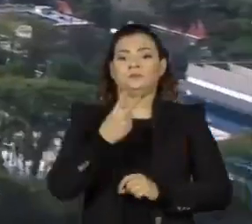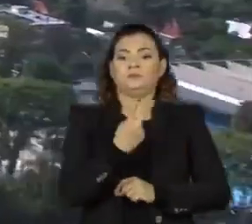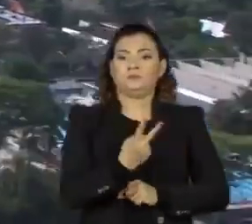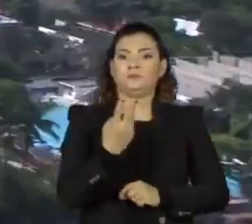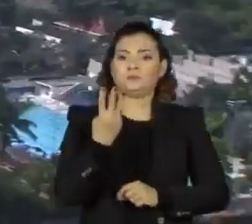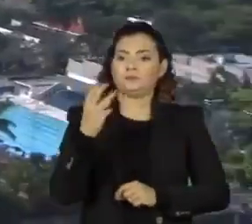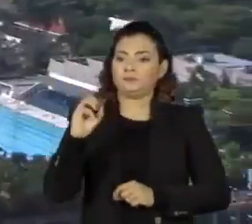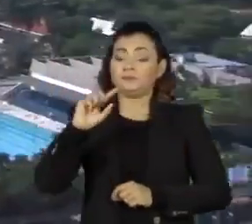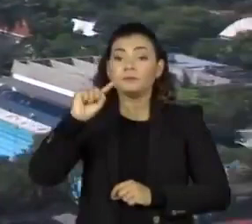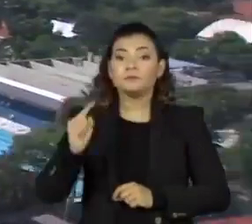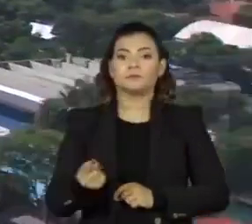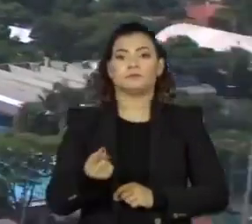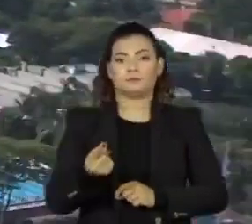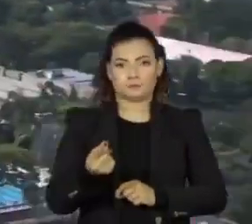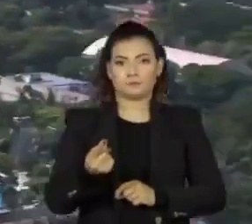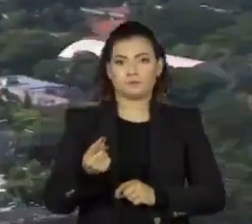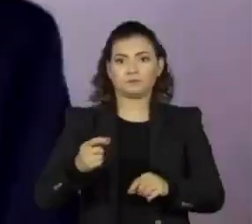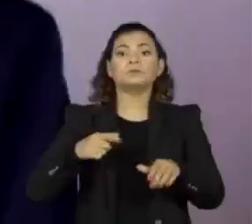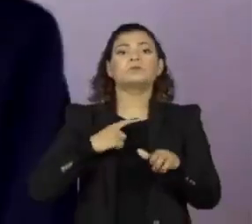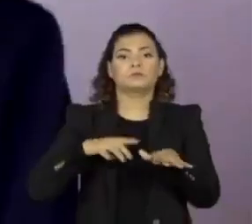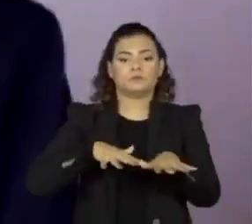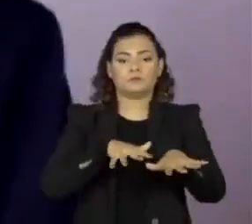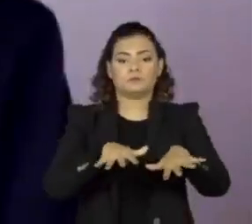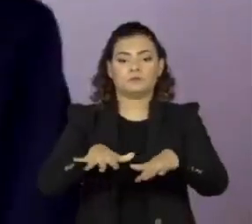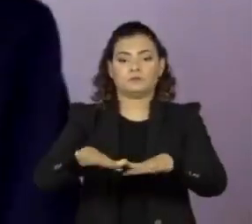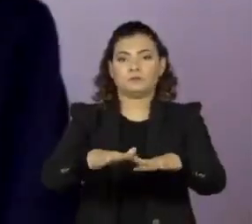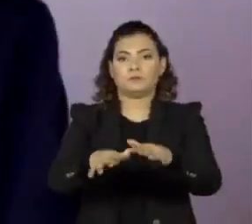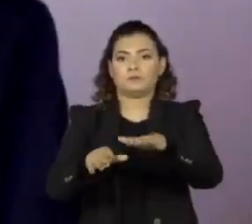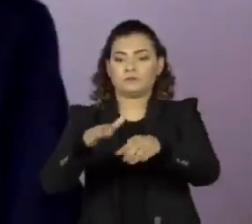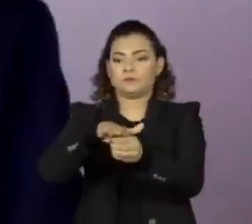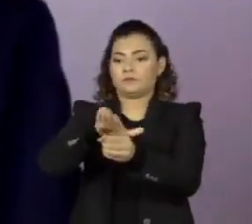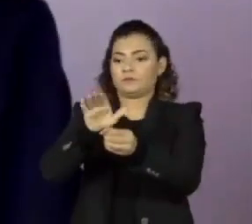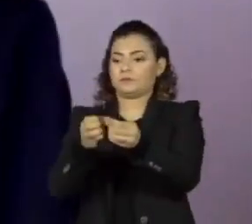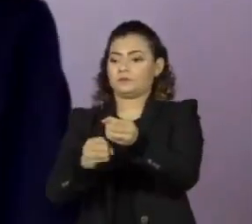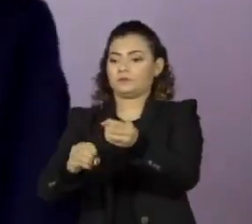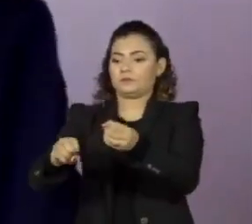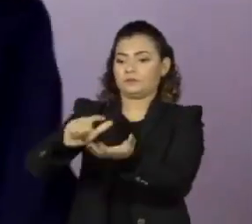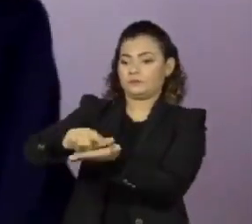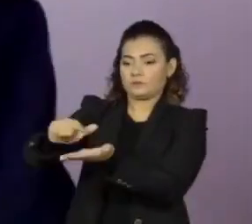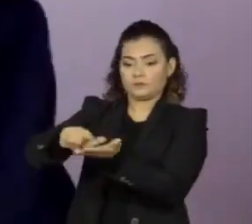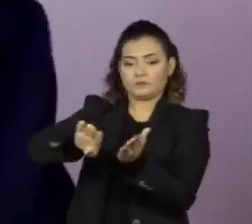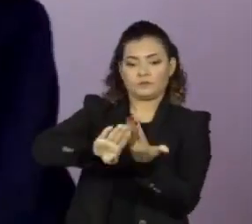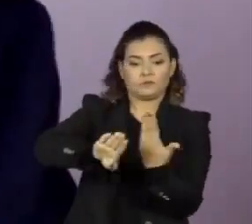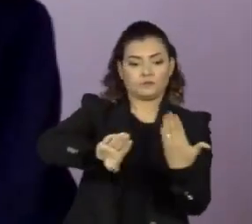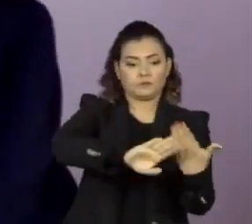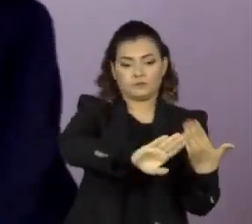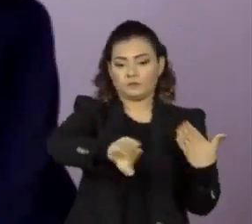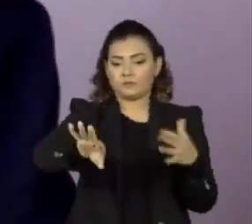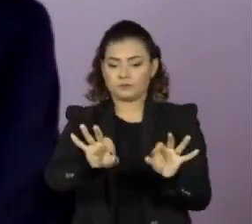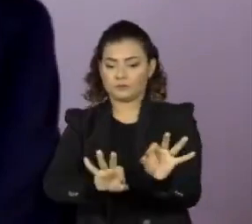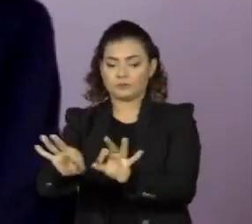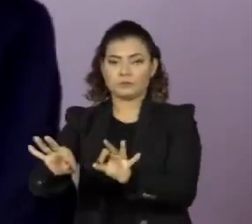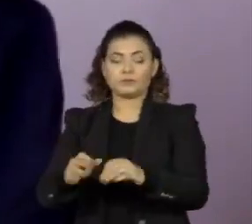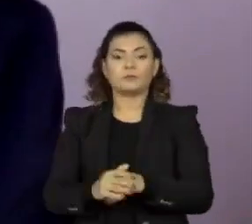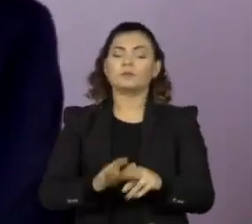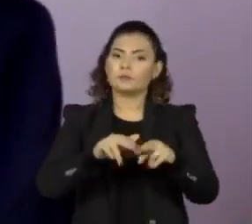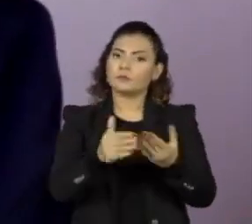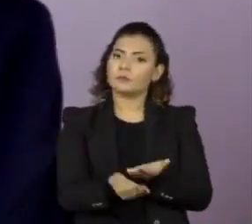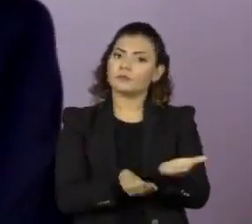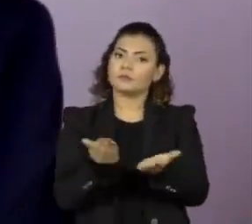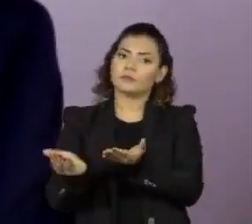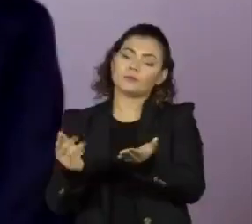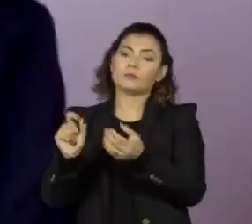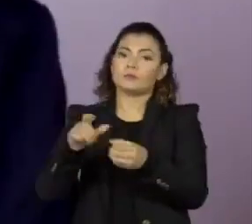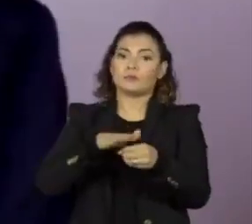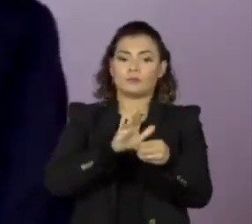230 mil imóveis à rede de esgoto. Foi tratar os esgotos